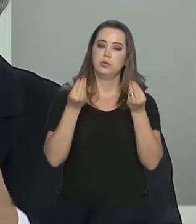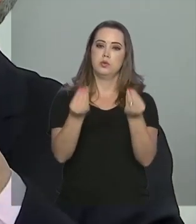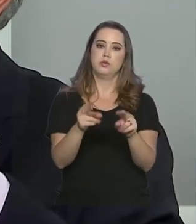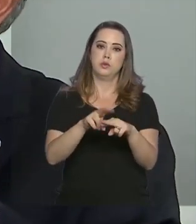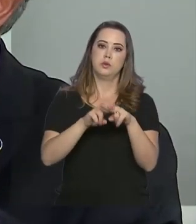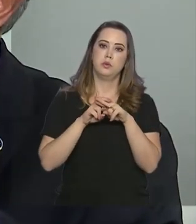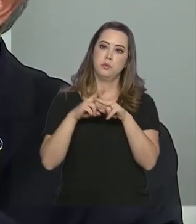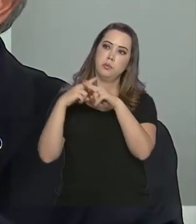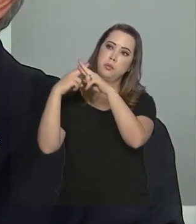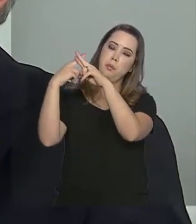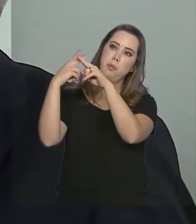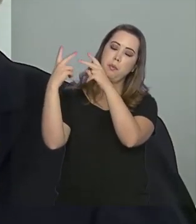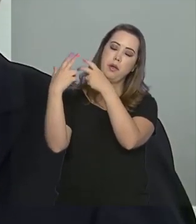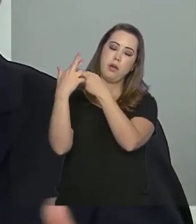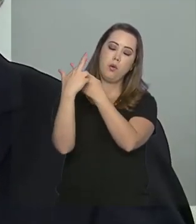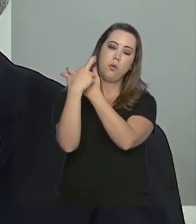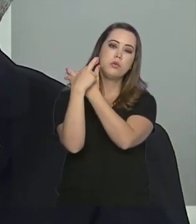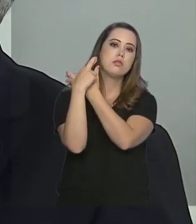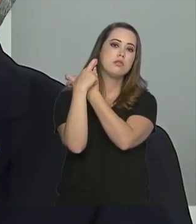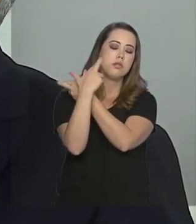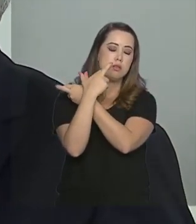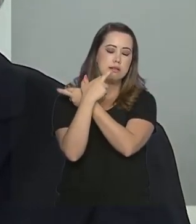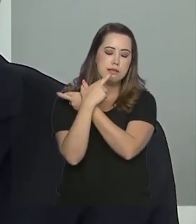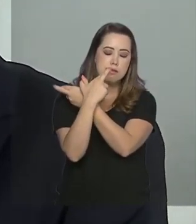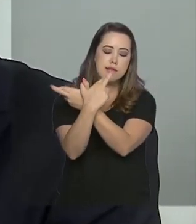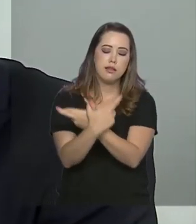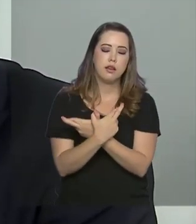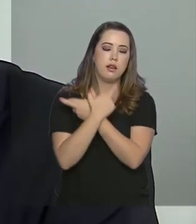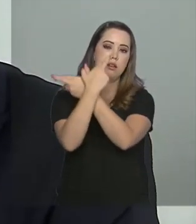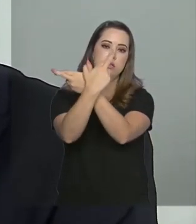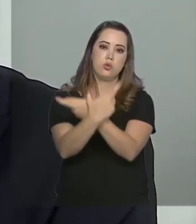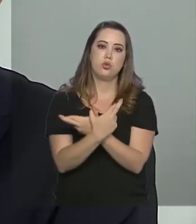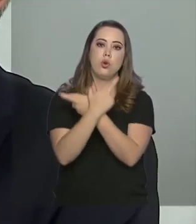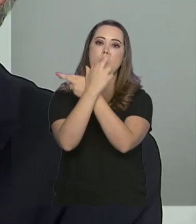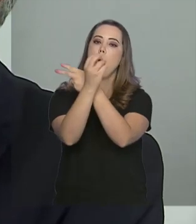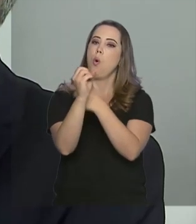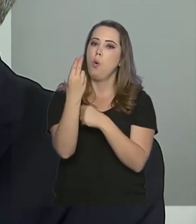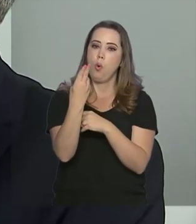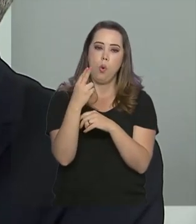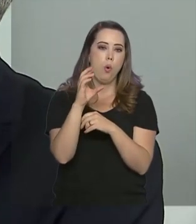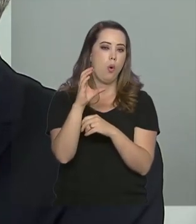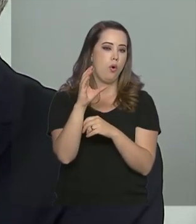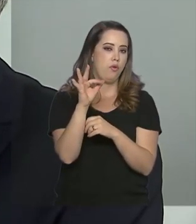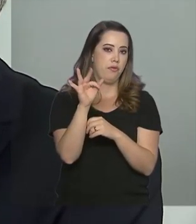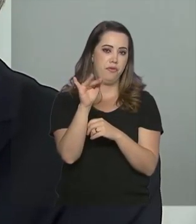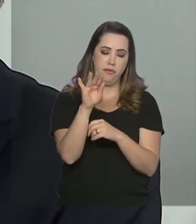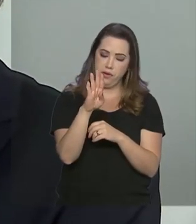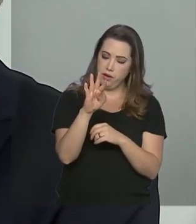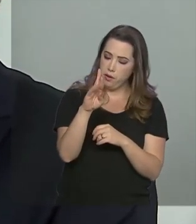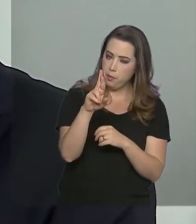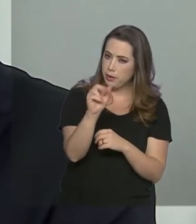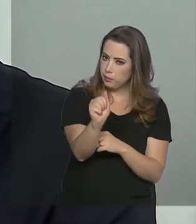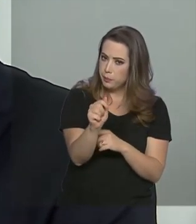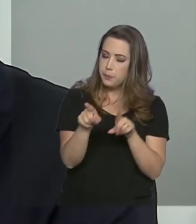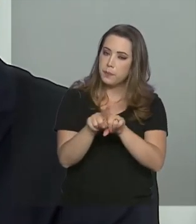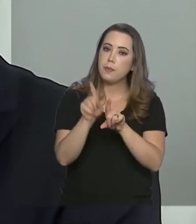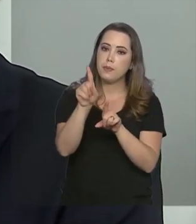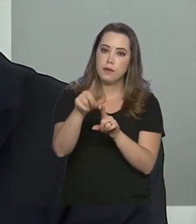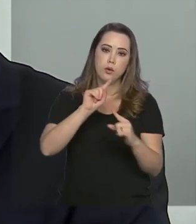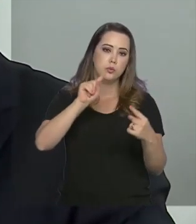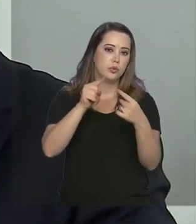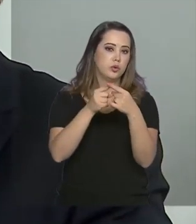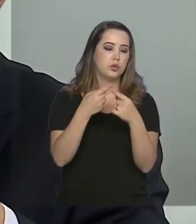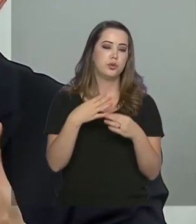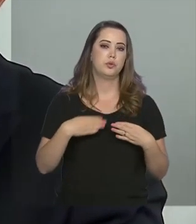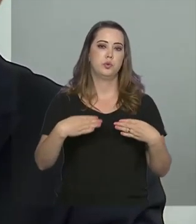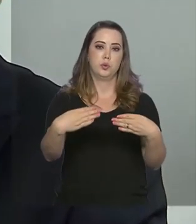através de satélite ou fibra ótica. Então, é um grande projeto do Ministério conectar o país e, através dessa